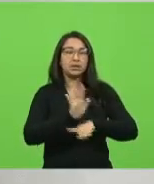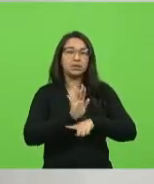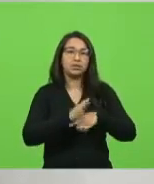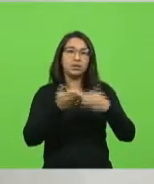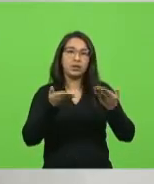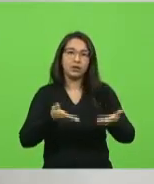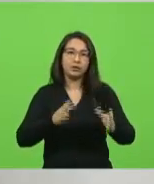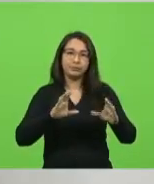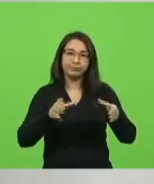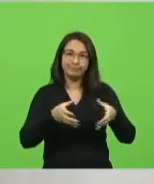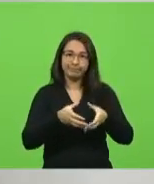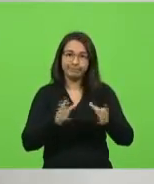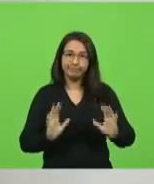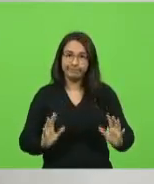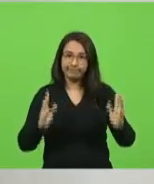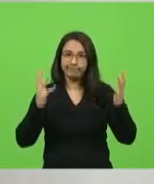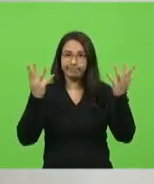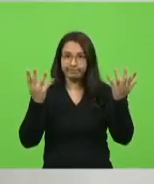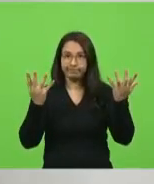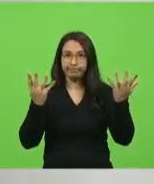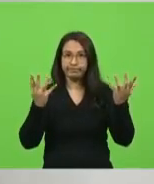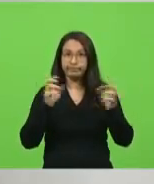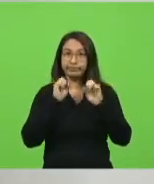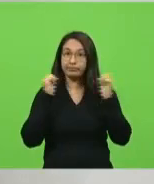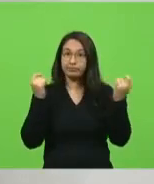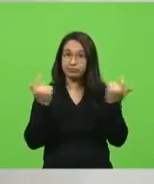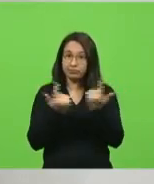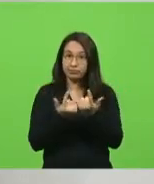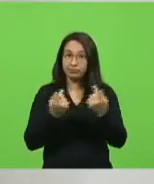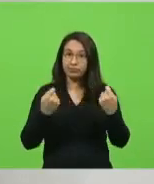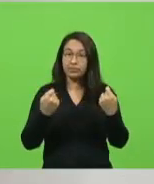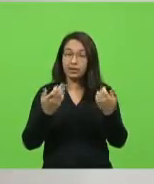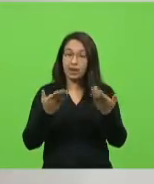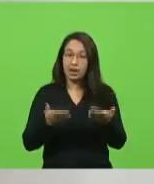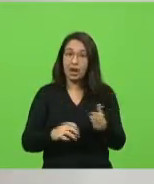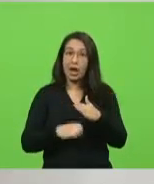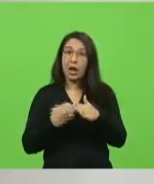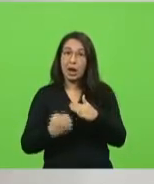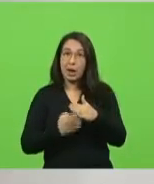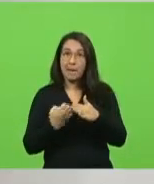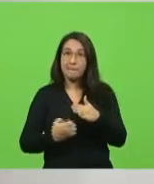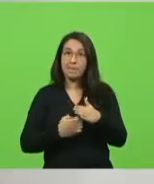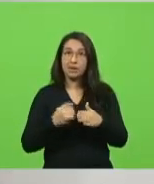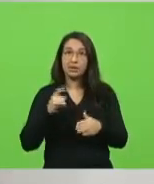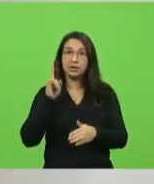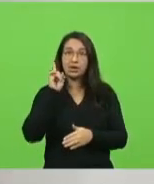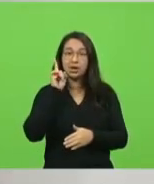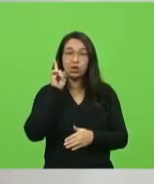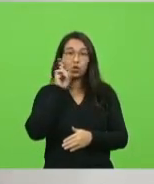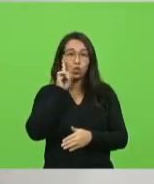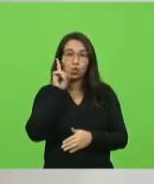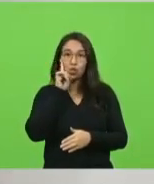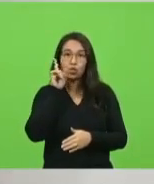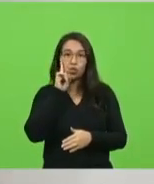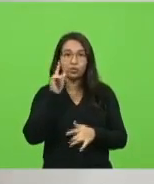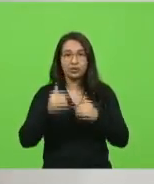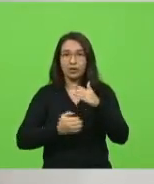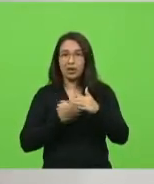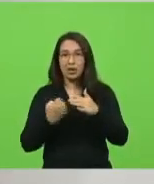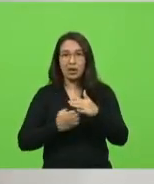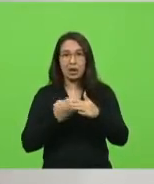eventos. A Assembleia Legislativa é uma empresa após a outra quebrando. Inúmeros